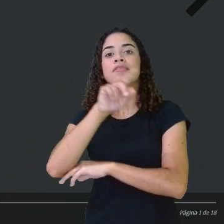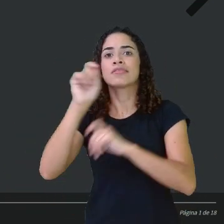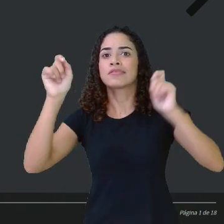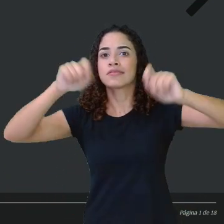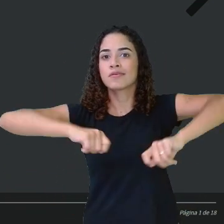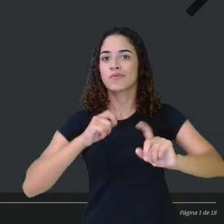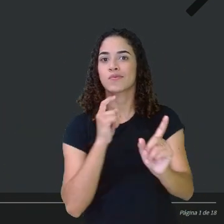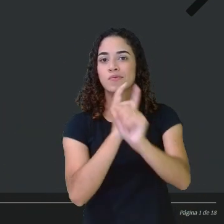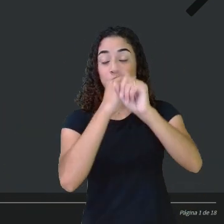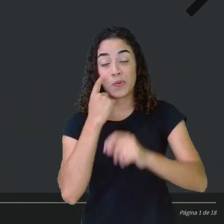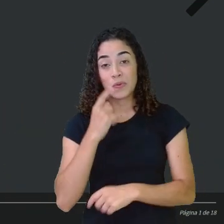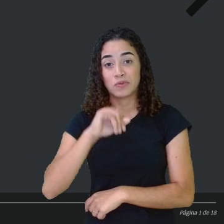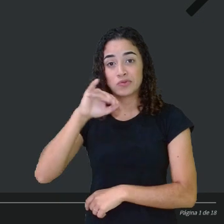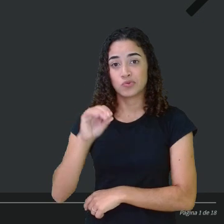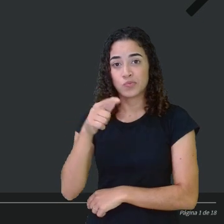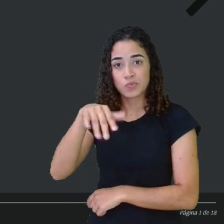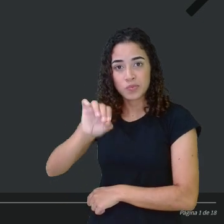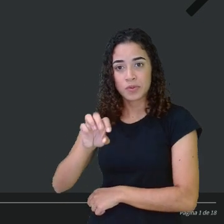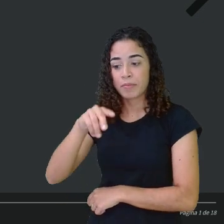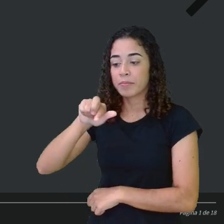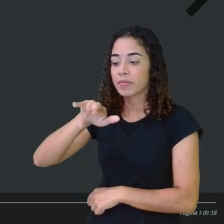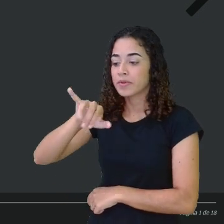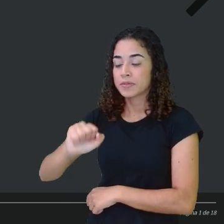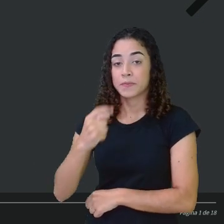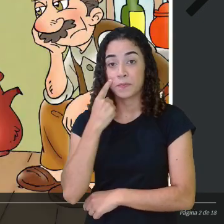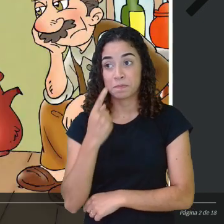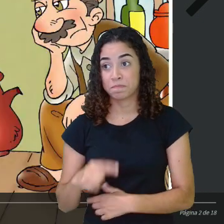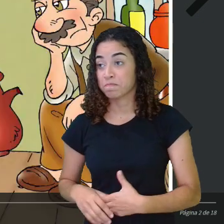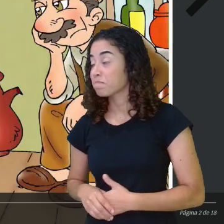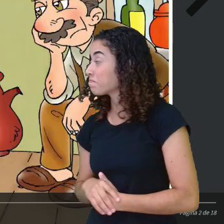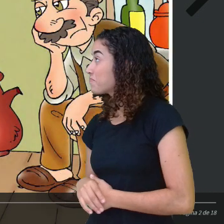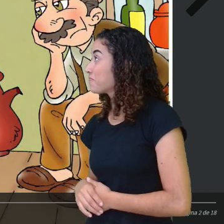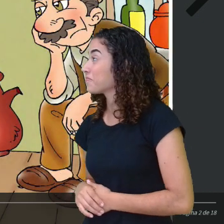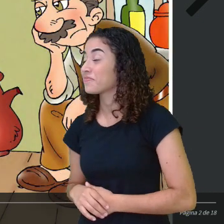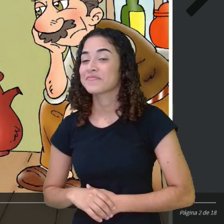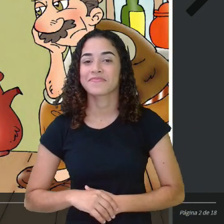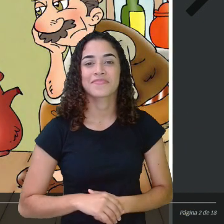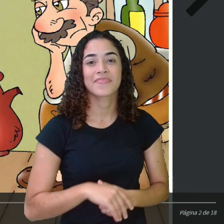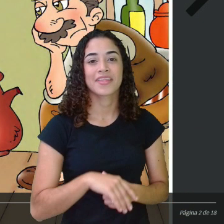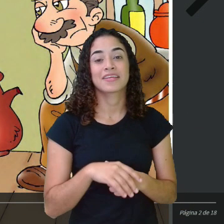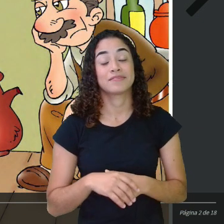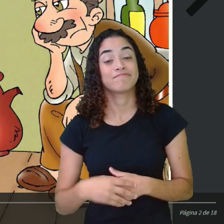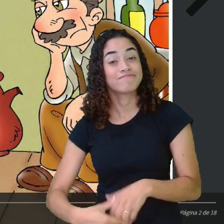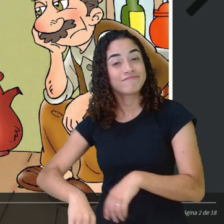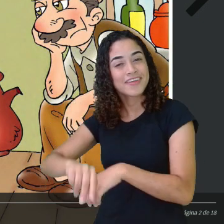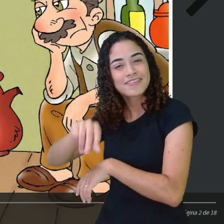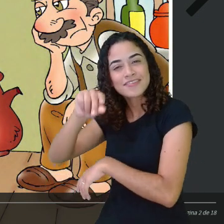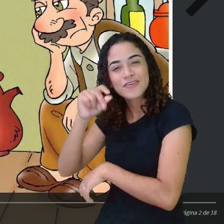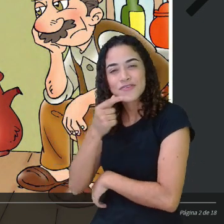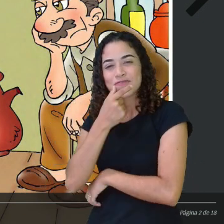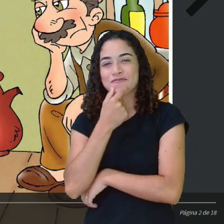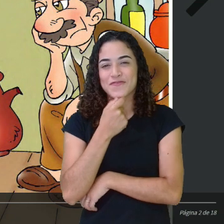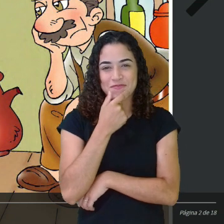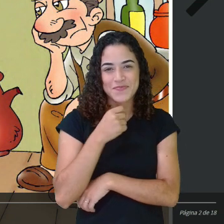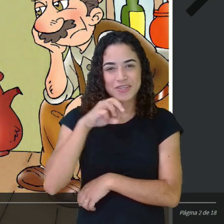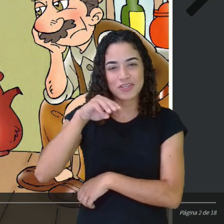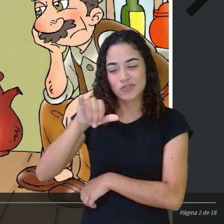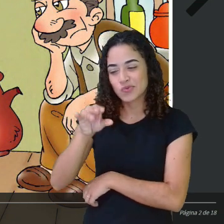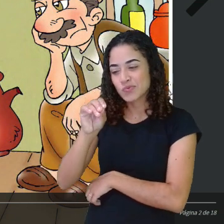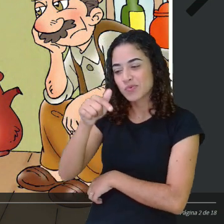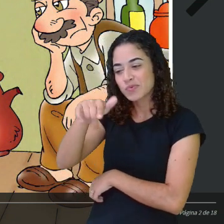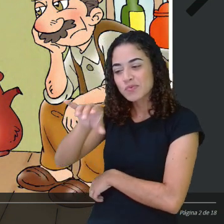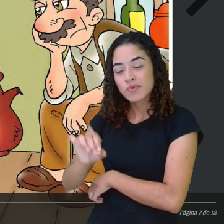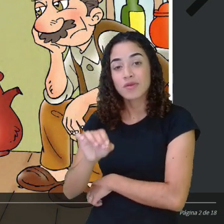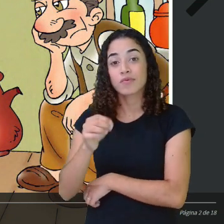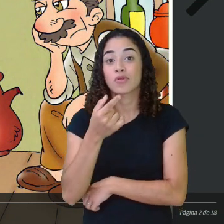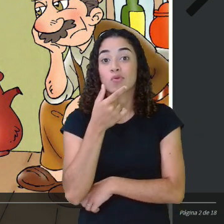encontrar. João e Maria. Vamos lá. Eram a vez, João e Maria, dois